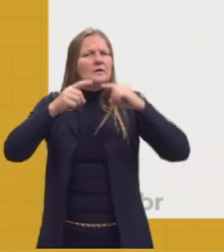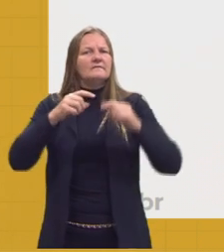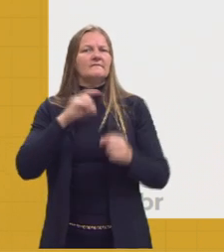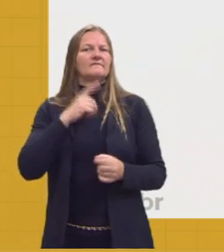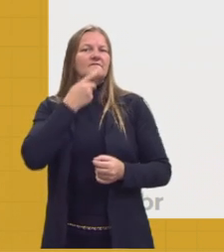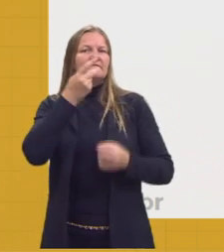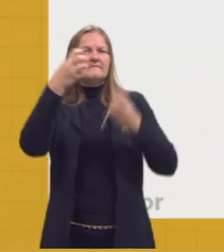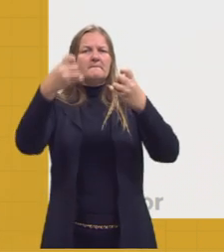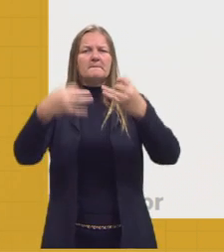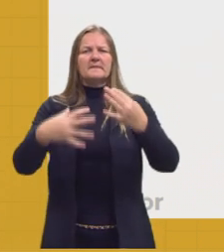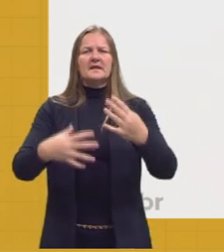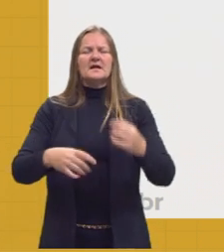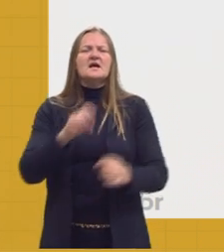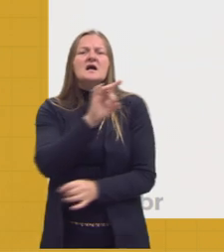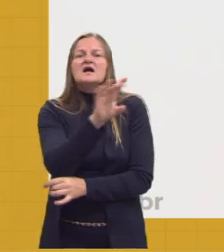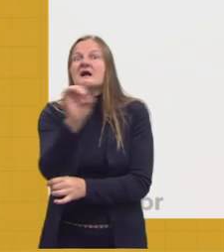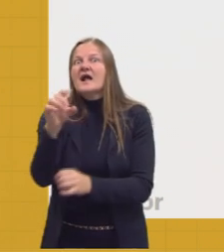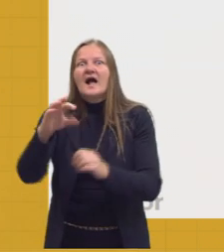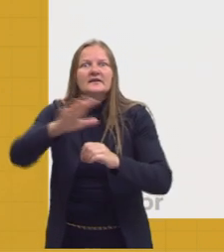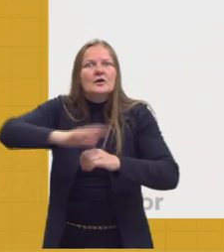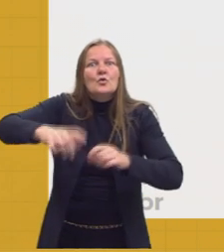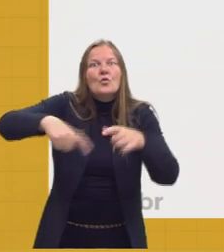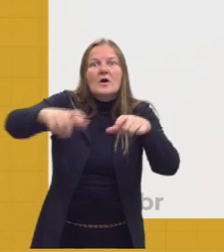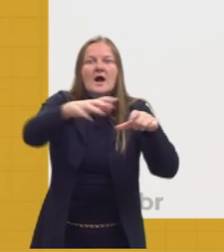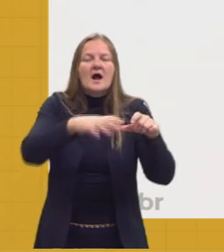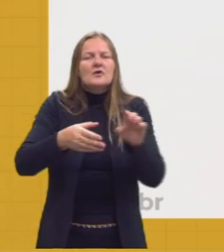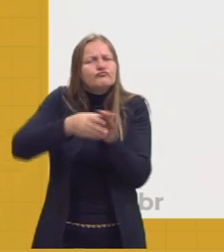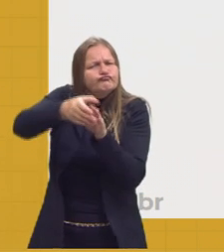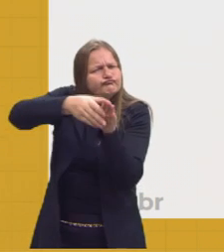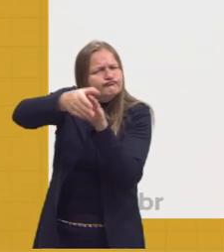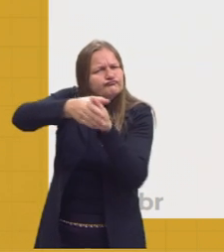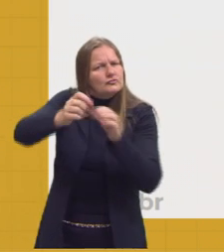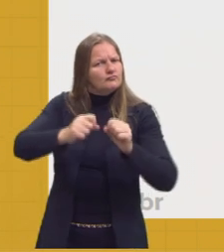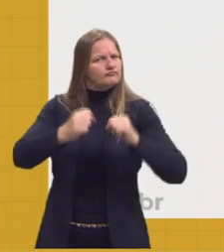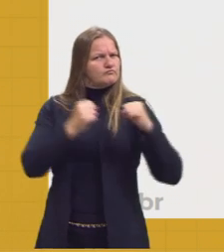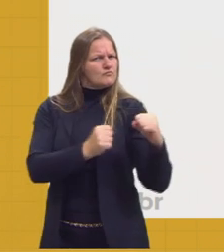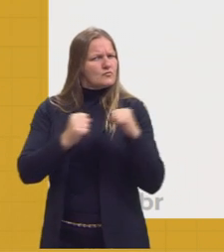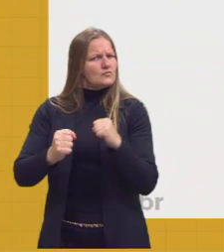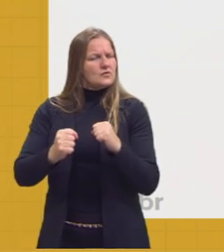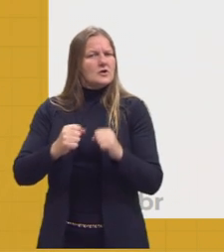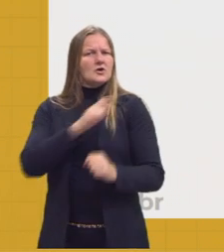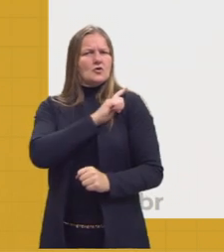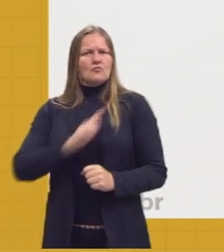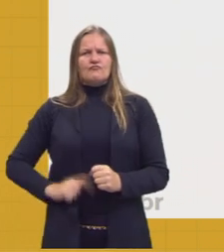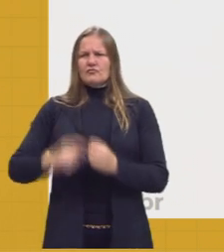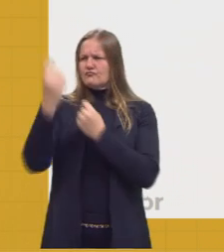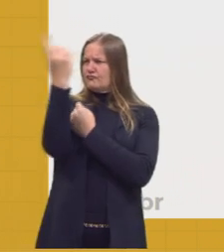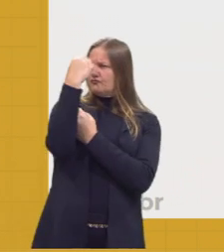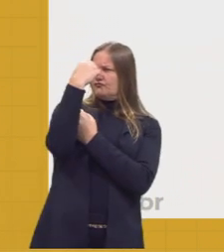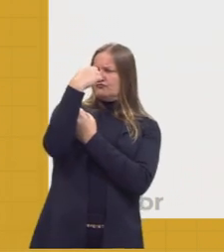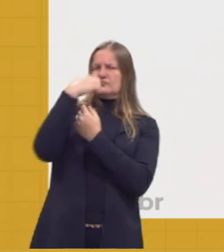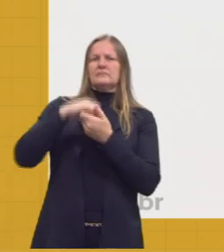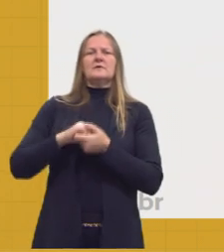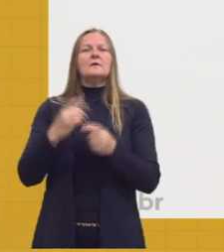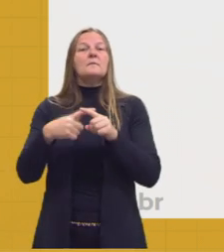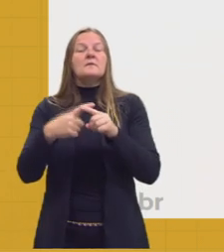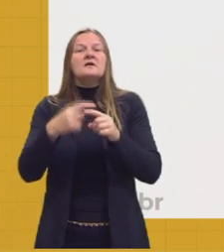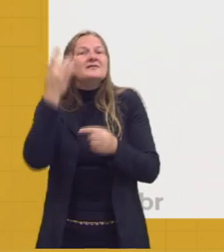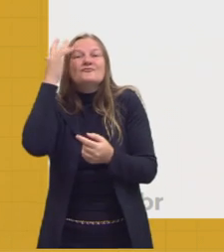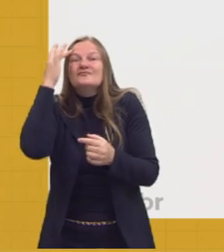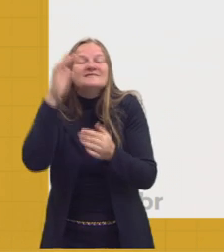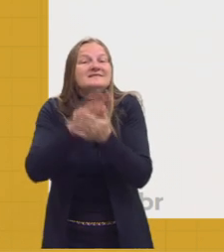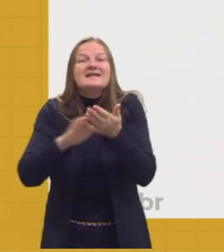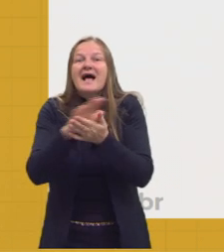seguinte, A cada canto um grande conselheiro, que quer nos governar cabana e vinha. Não sabem